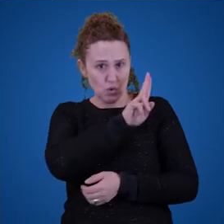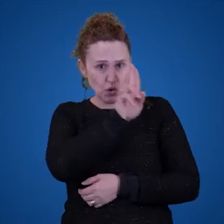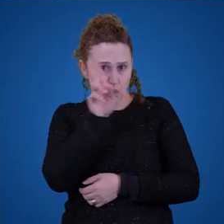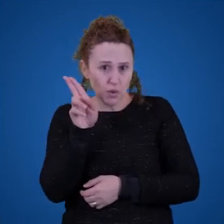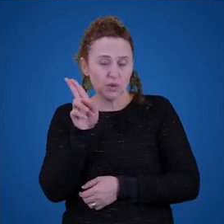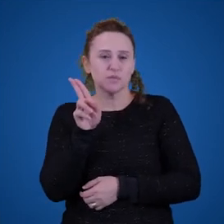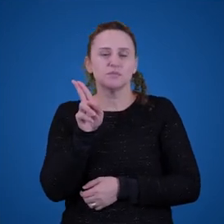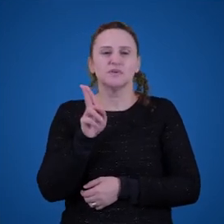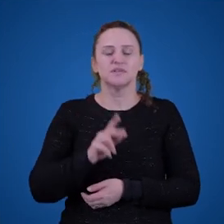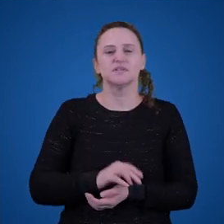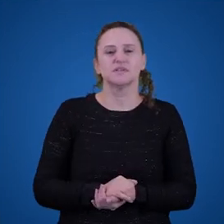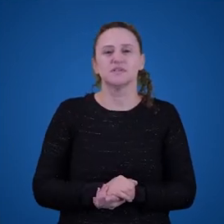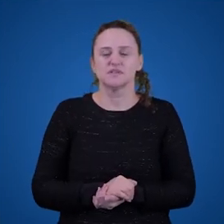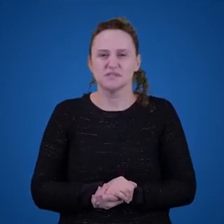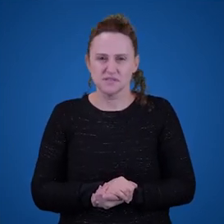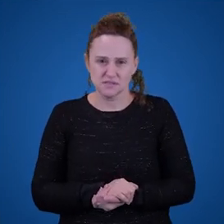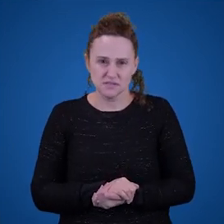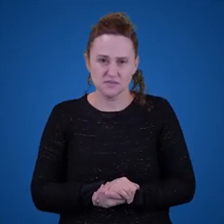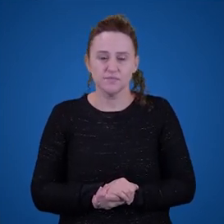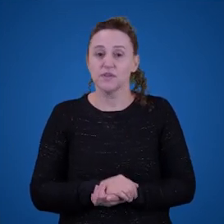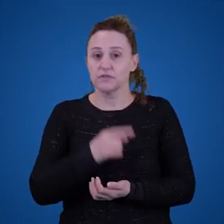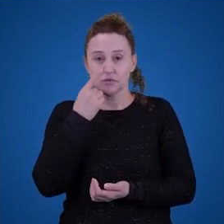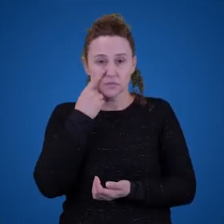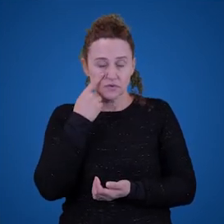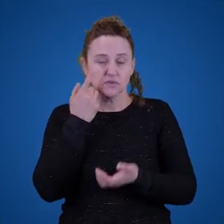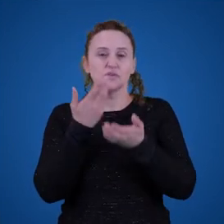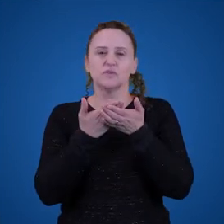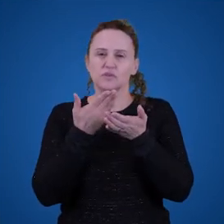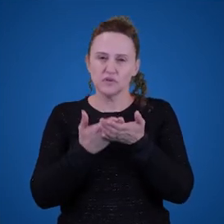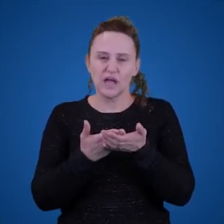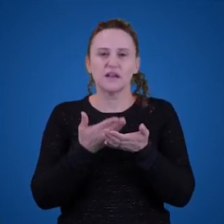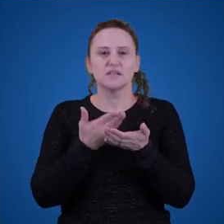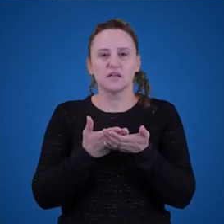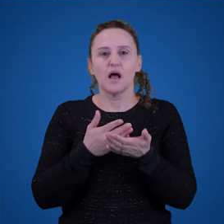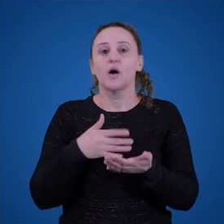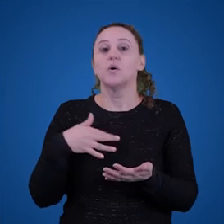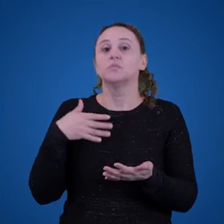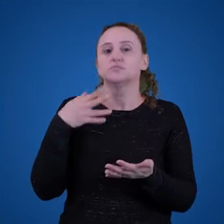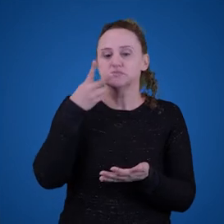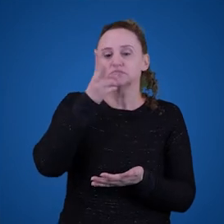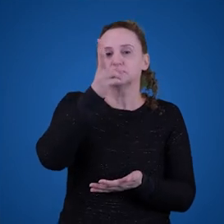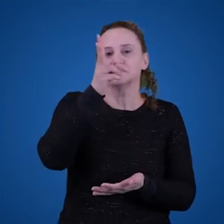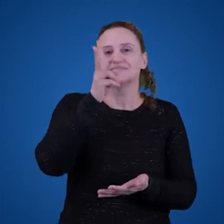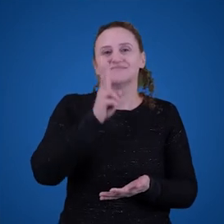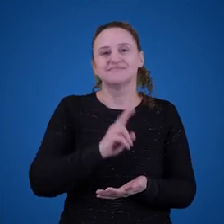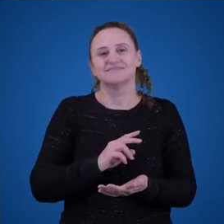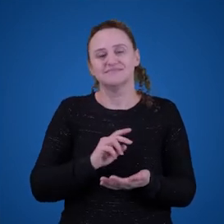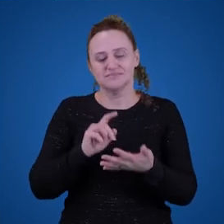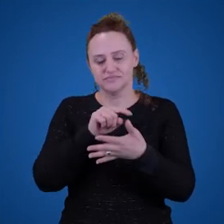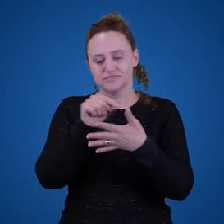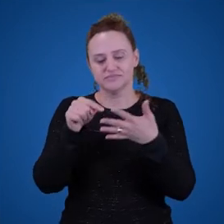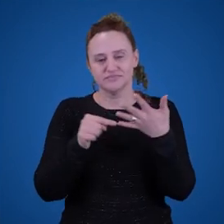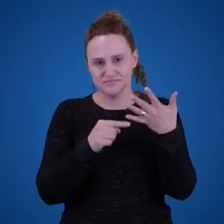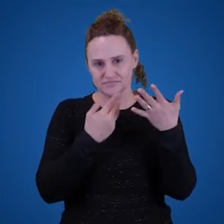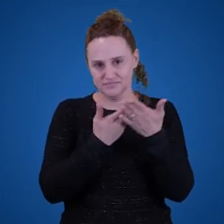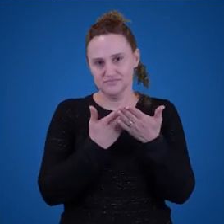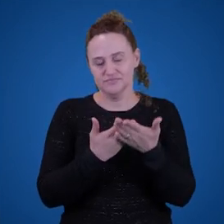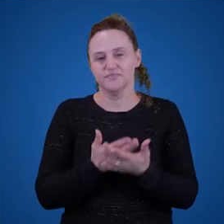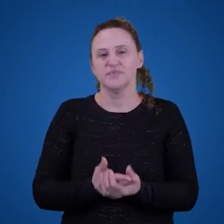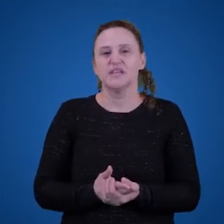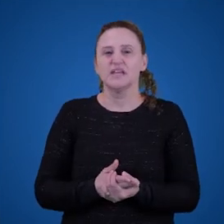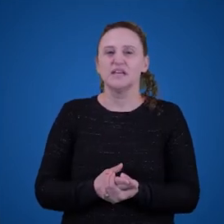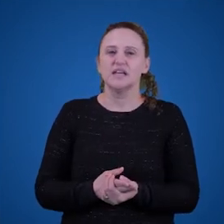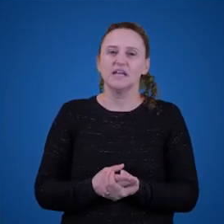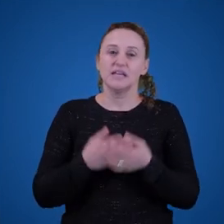descrições definidas, nós vamos ver nas aulas a seguir o que são esse tipo de coisa, esses itens linguísticos. E